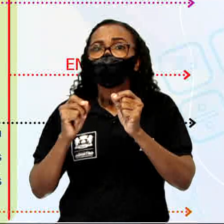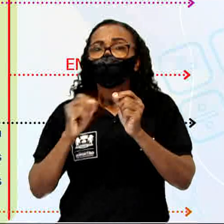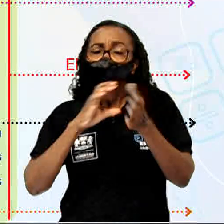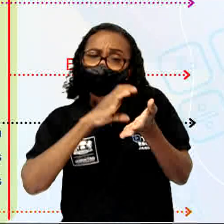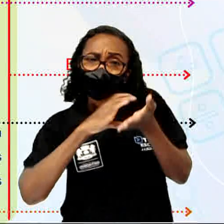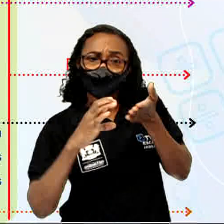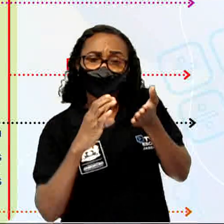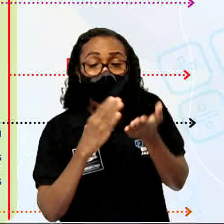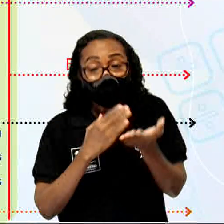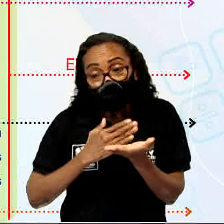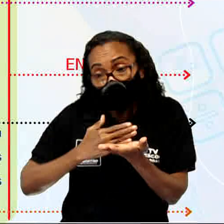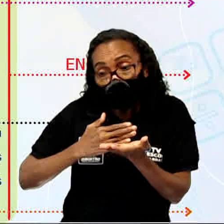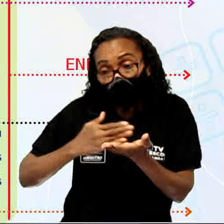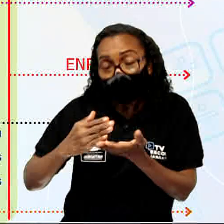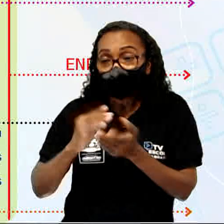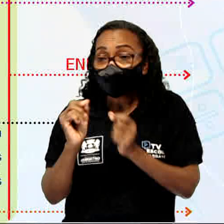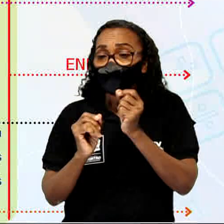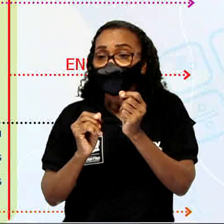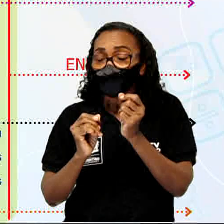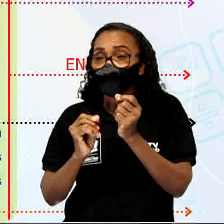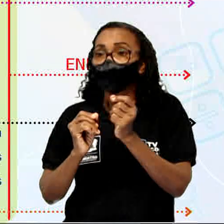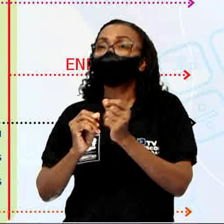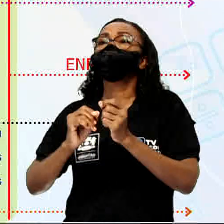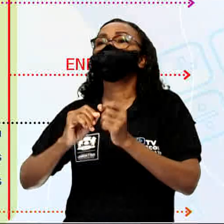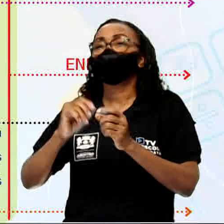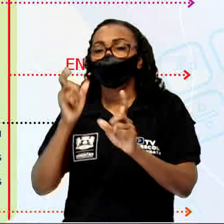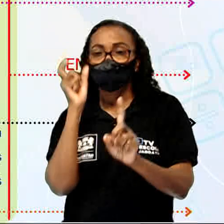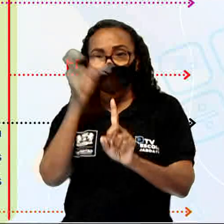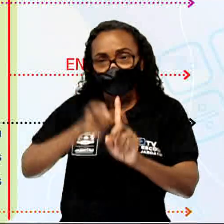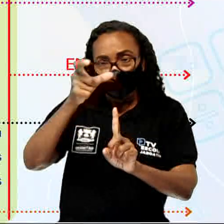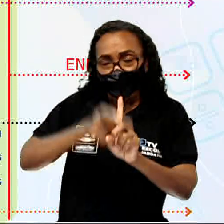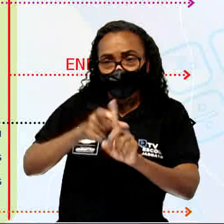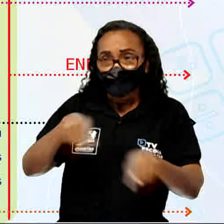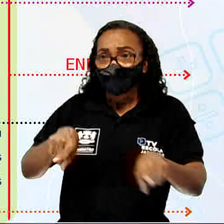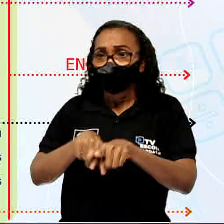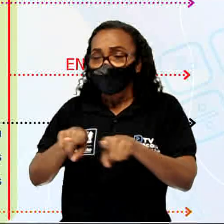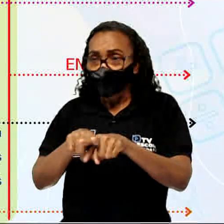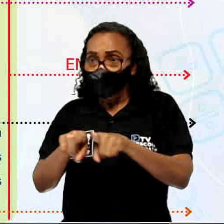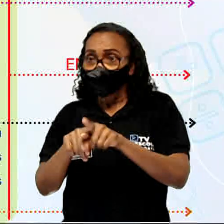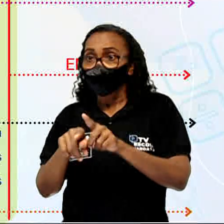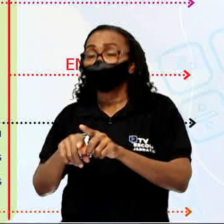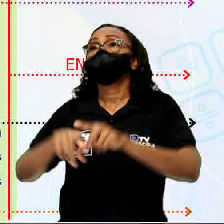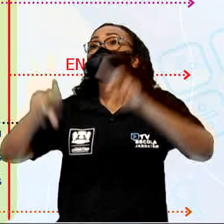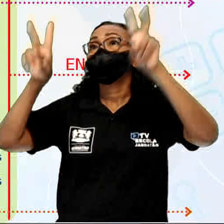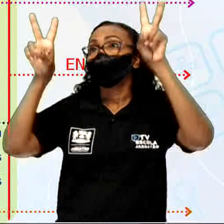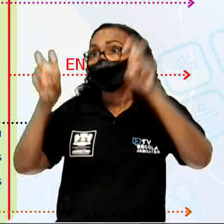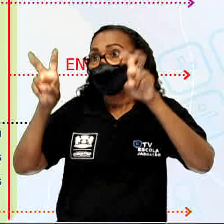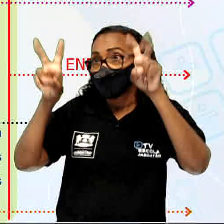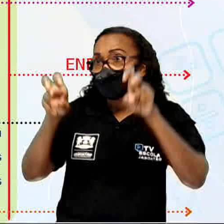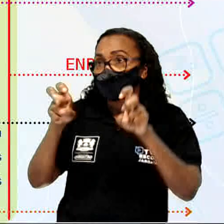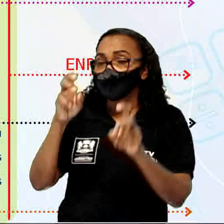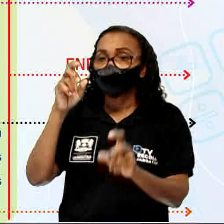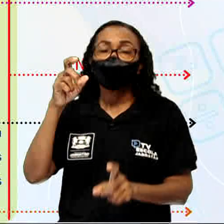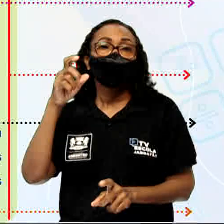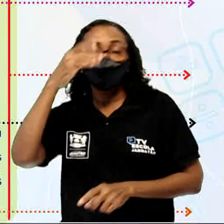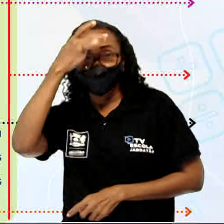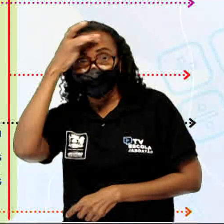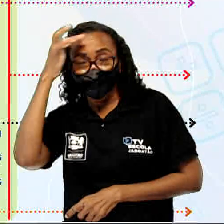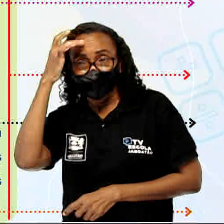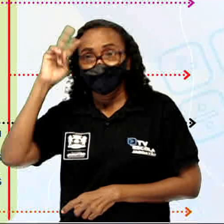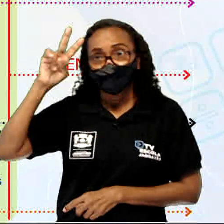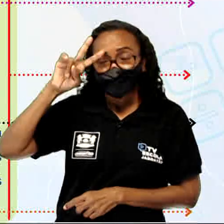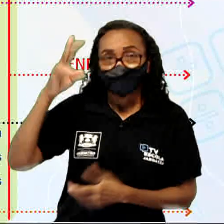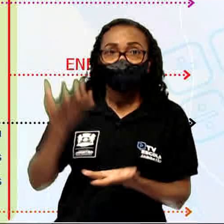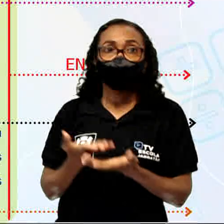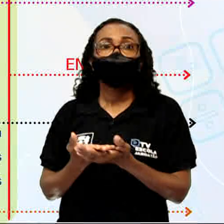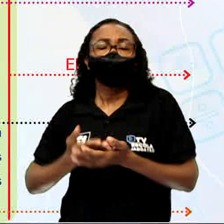introduzir os personagens e o eixo gerador da história. Nós temos o desenvolvimento, que são as ações